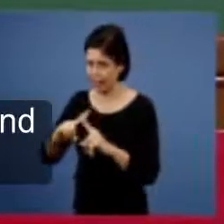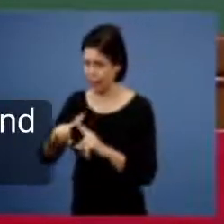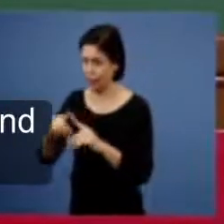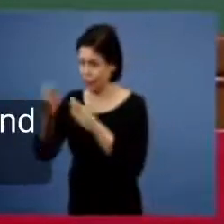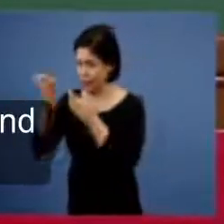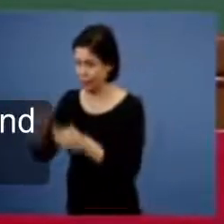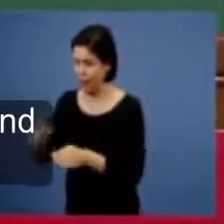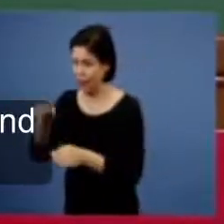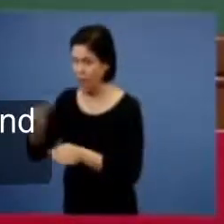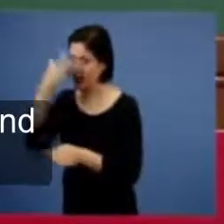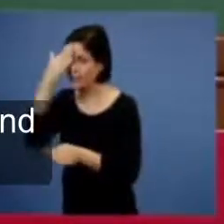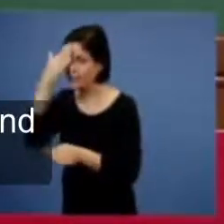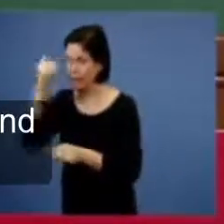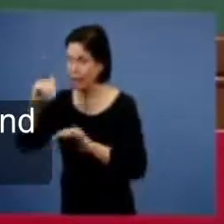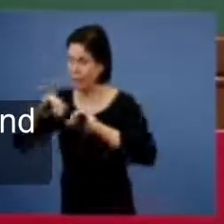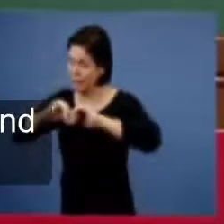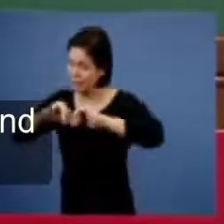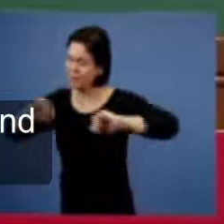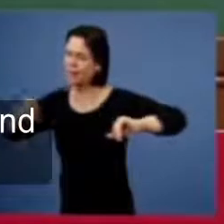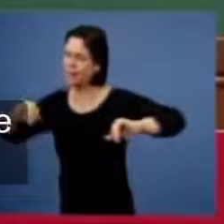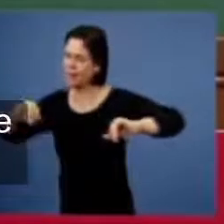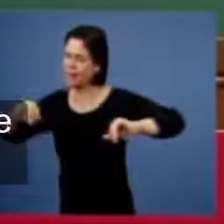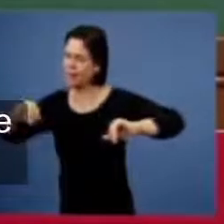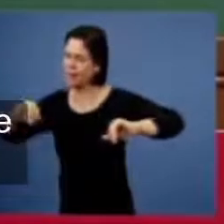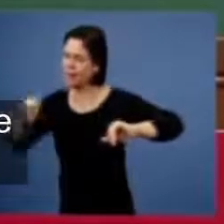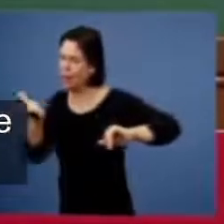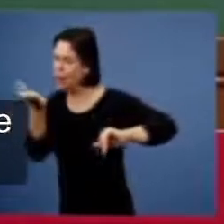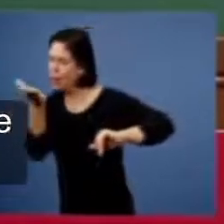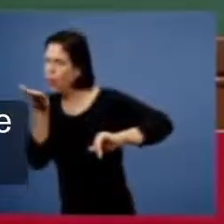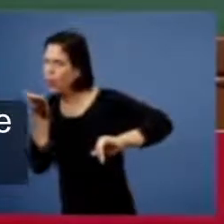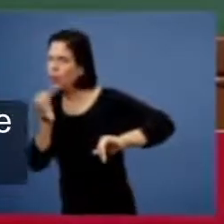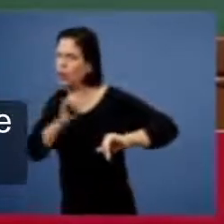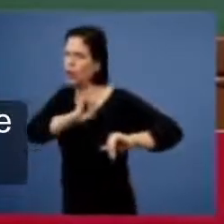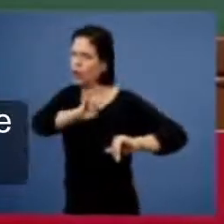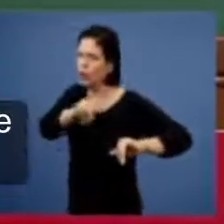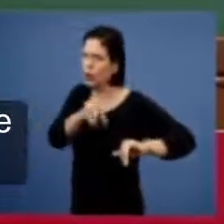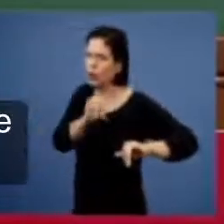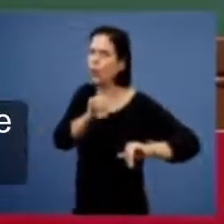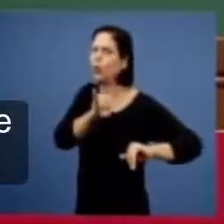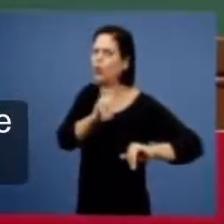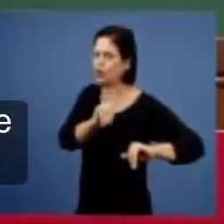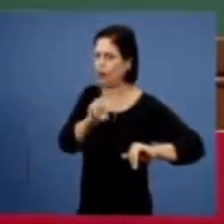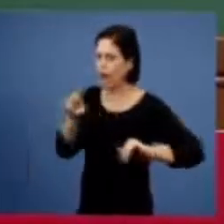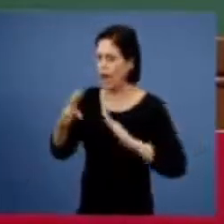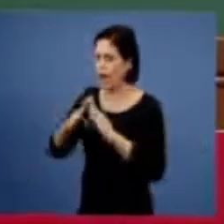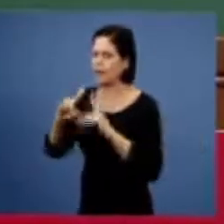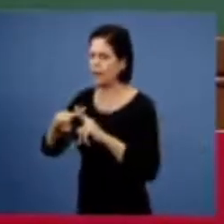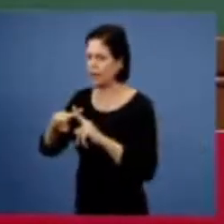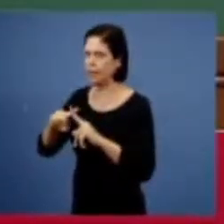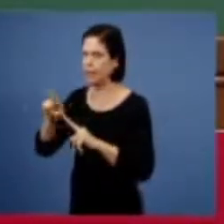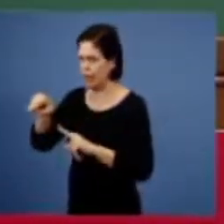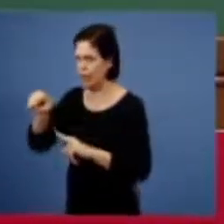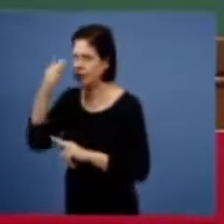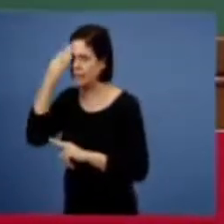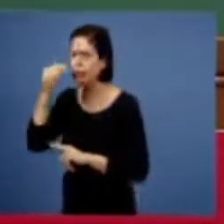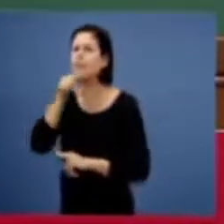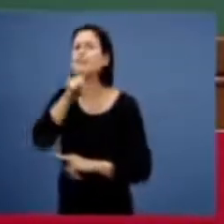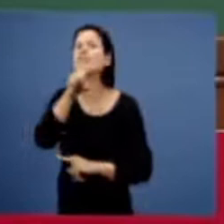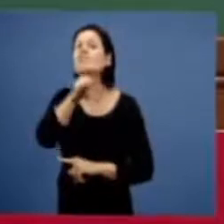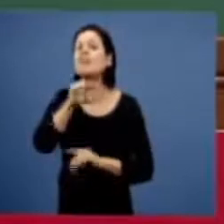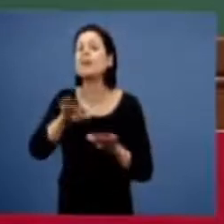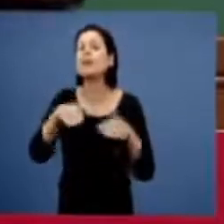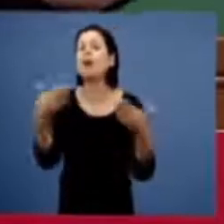a diferença entre trigo e o joio, e o Senhor permite, porque Ele quer saber de que lado você está, se você está na